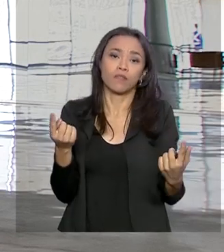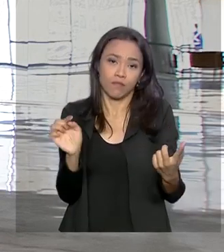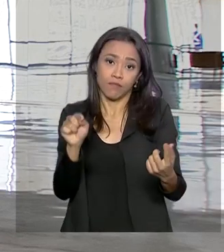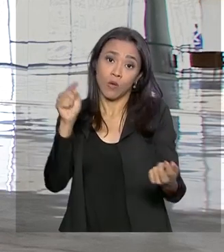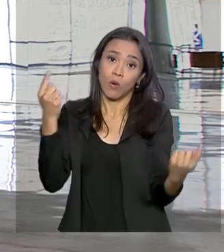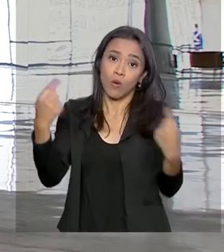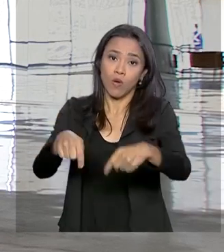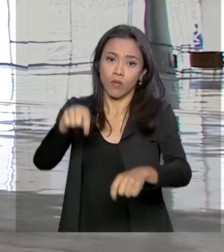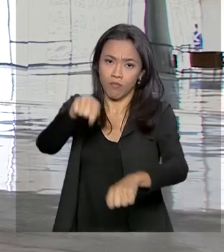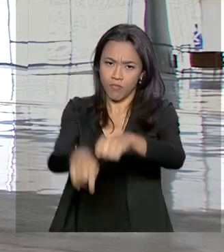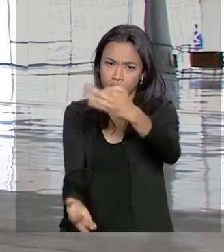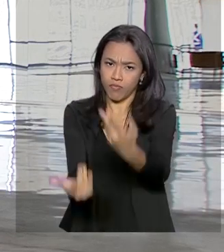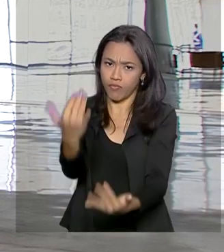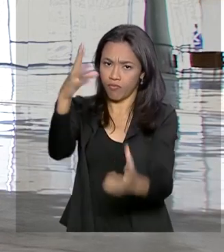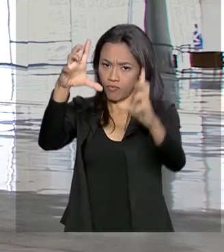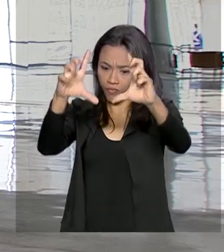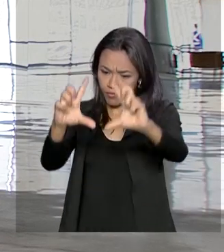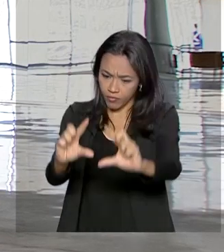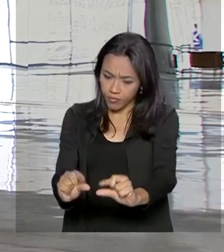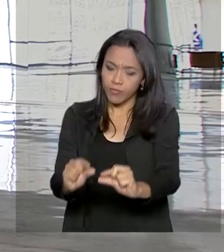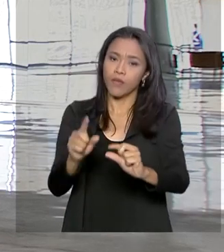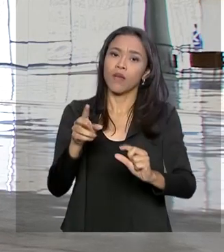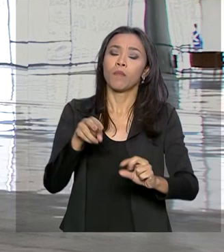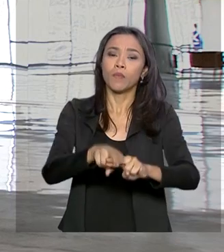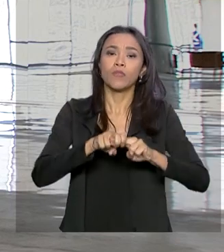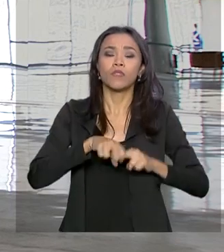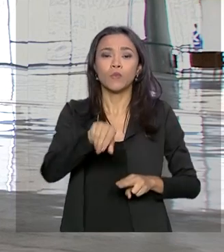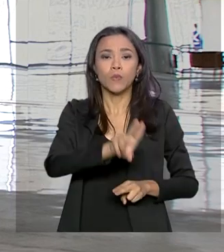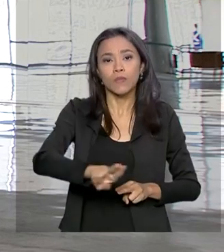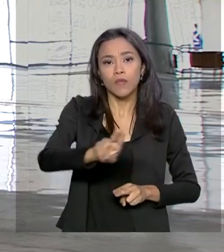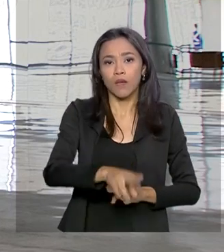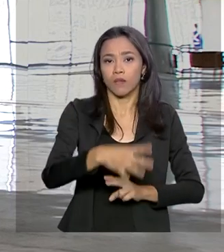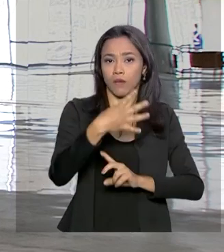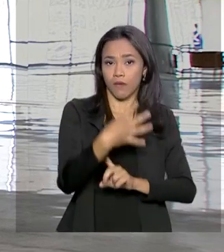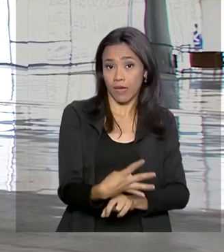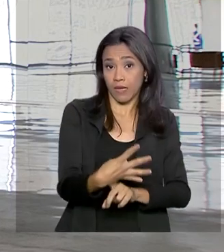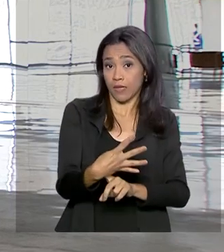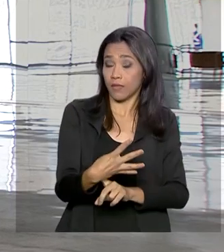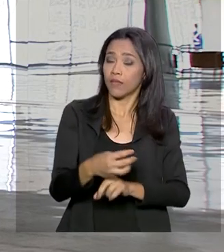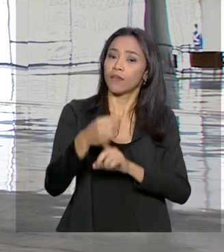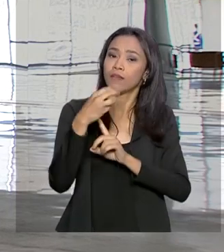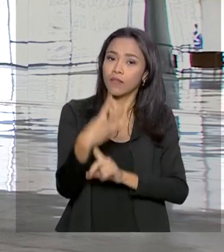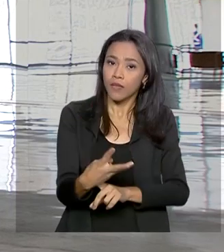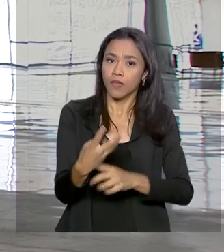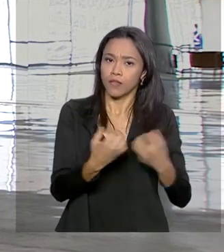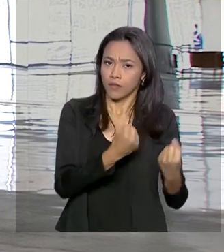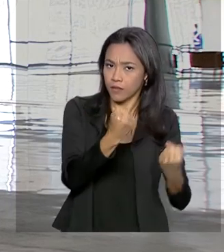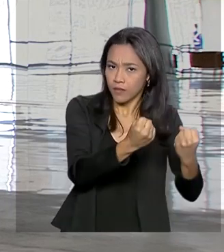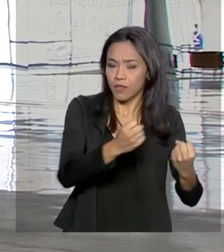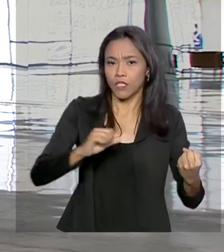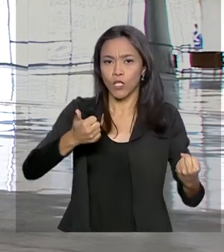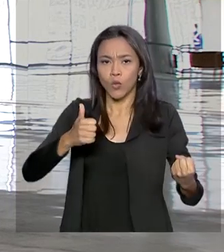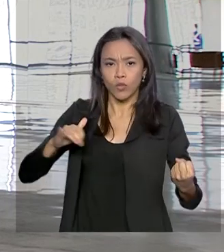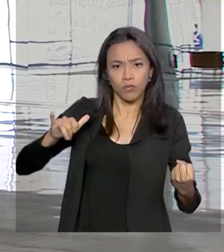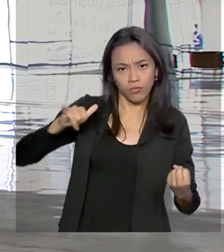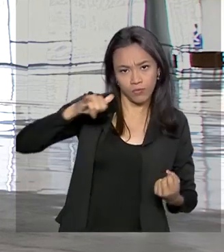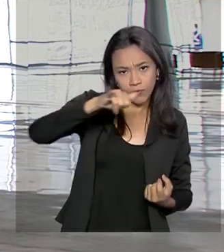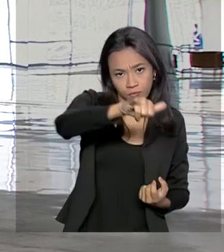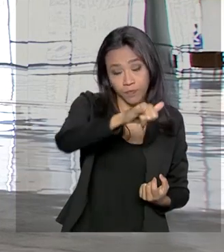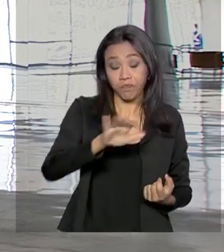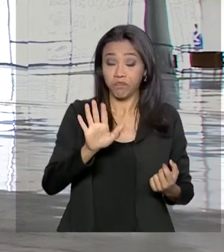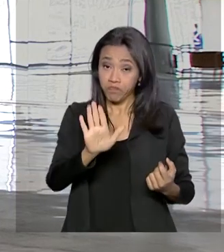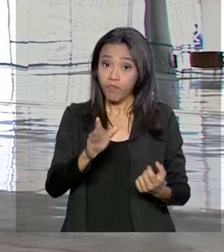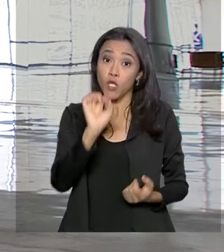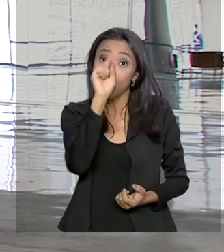focos de incêndio. Para isso, são utilizados 43 veículos terrestres e 11 aeronaves. E olha só, em